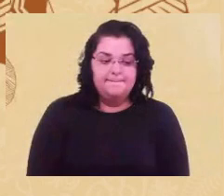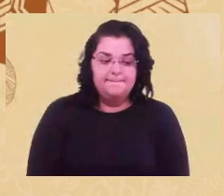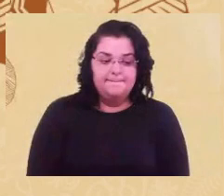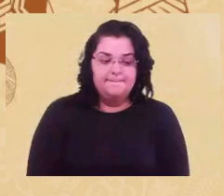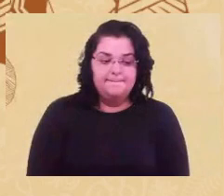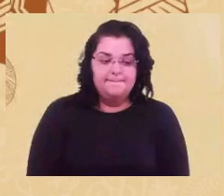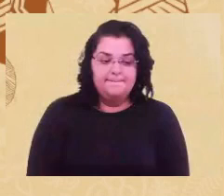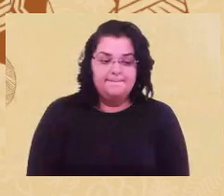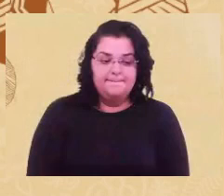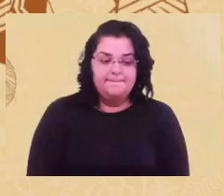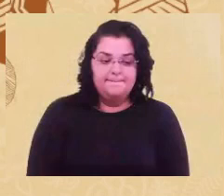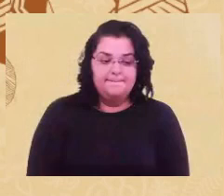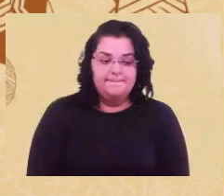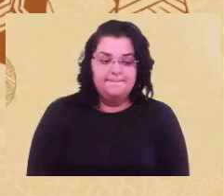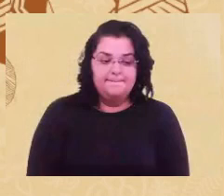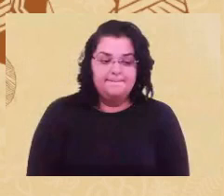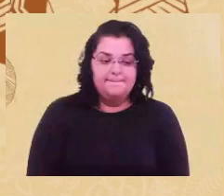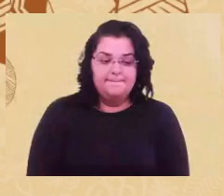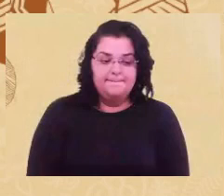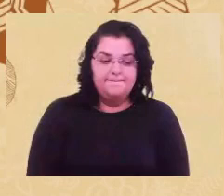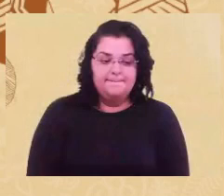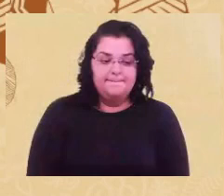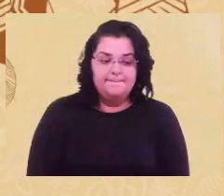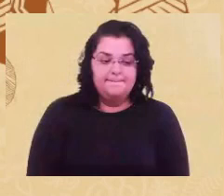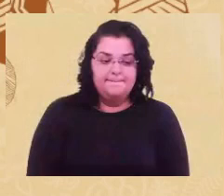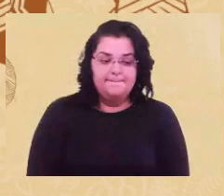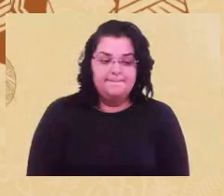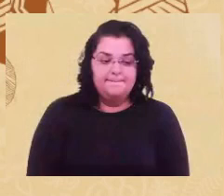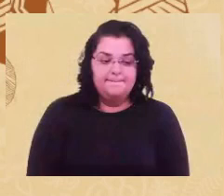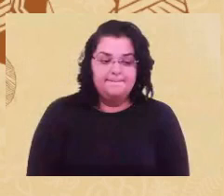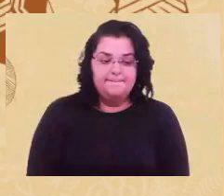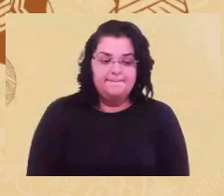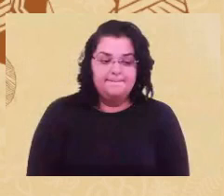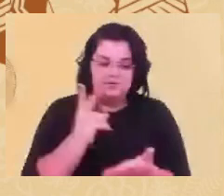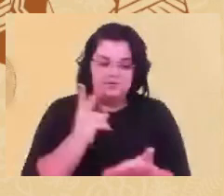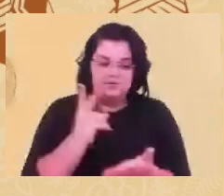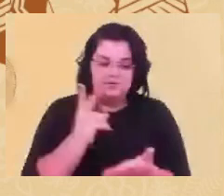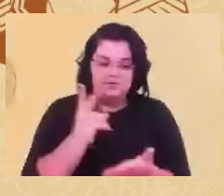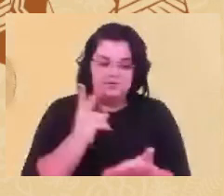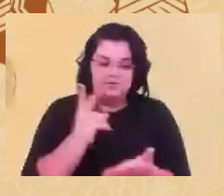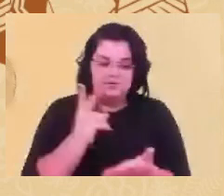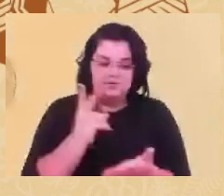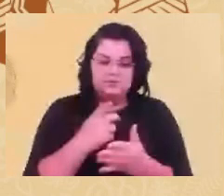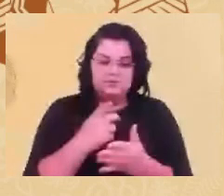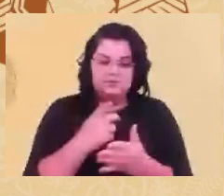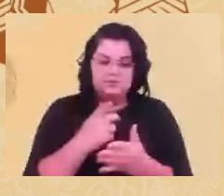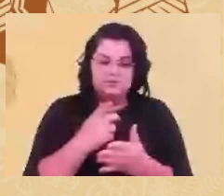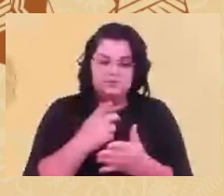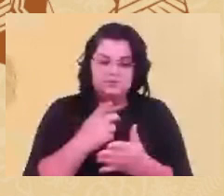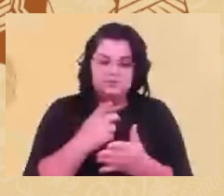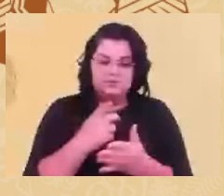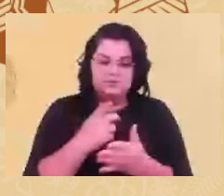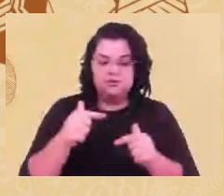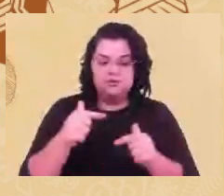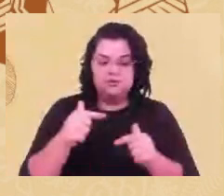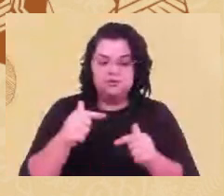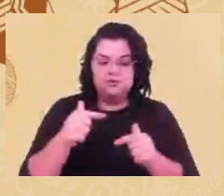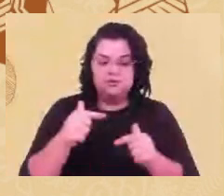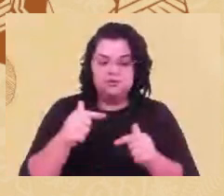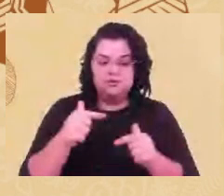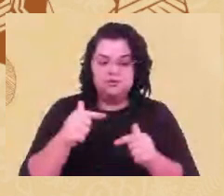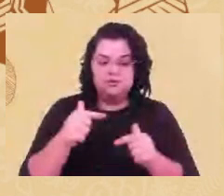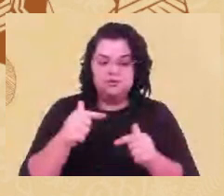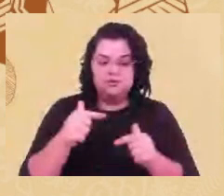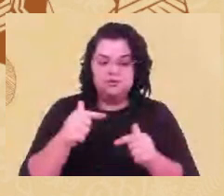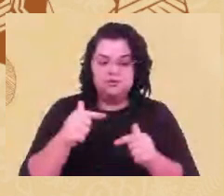diversas atividades e trabalhos que aqui eu pude fazer. No mais, brindo a presença de algumas